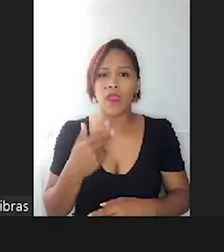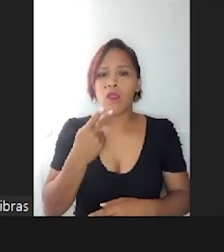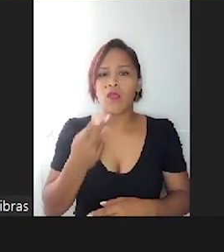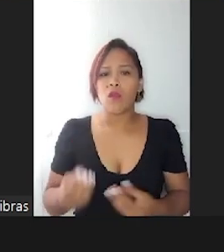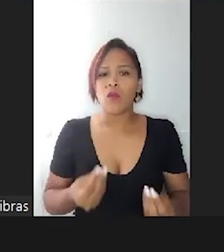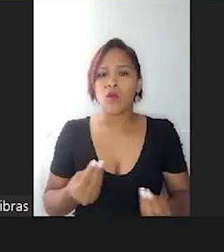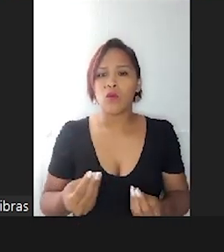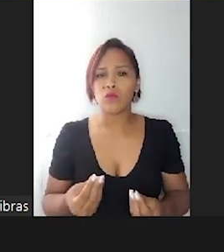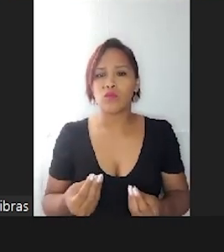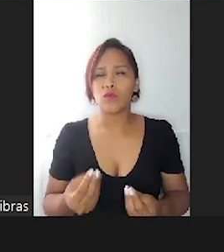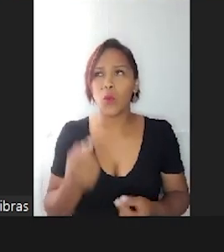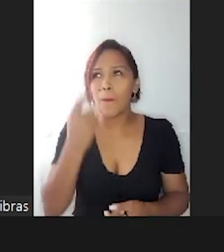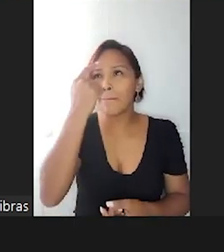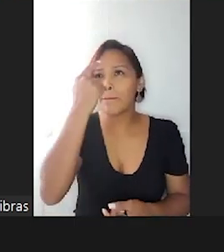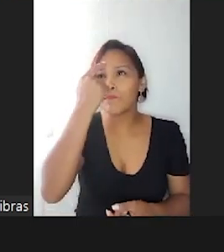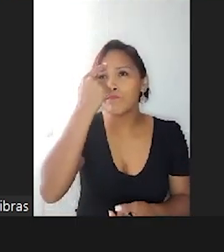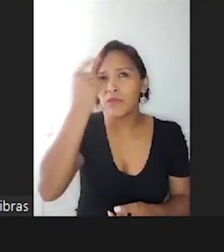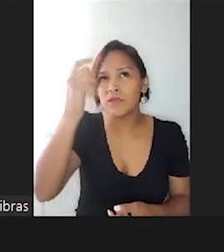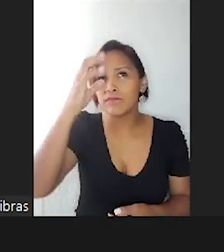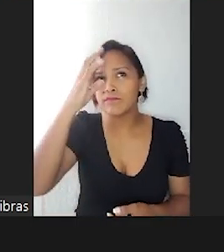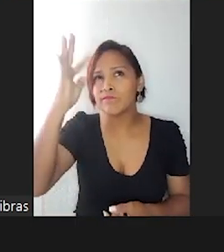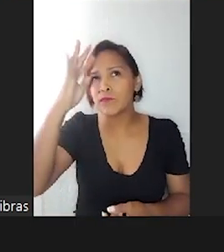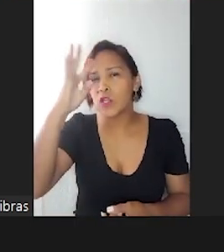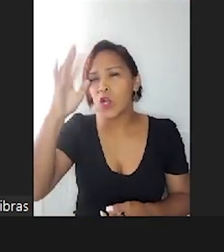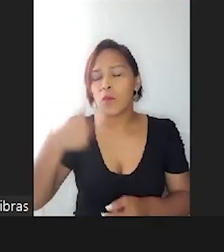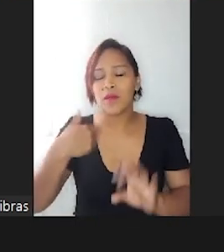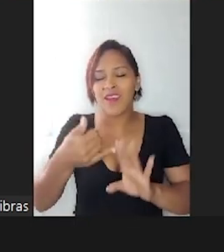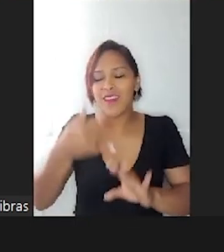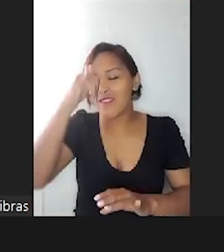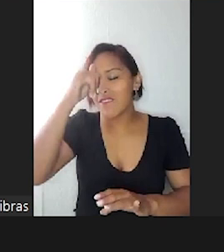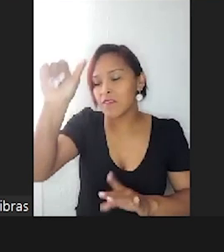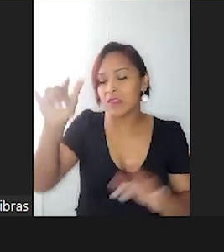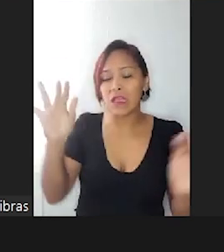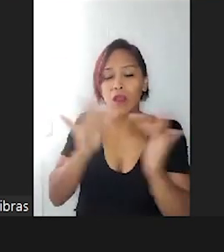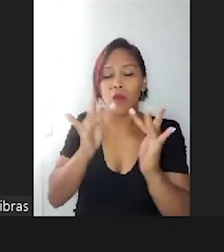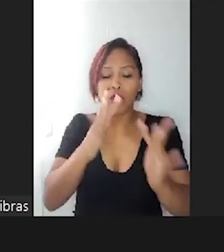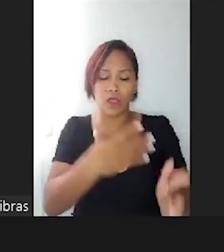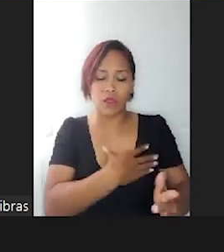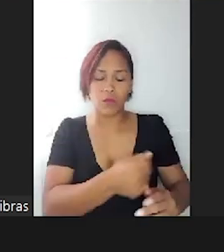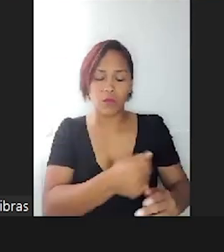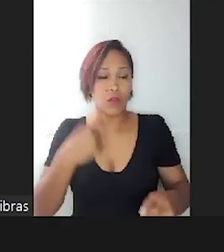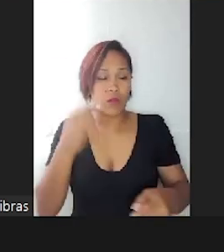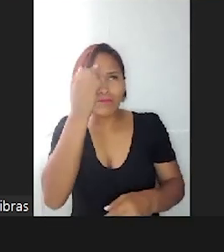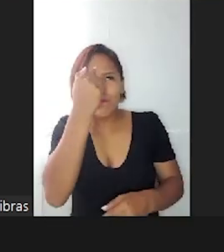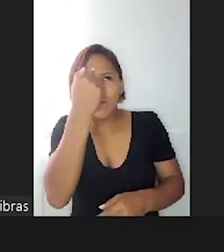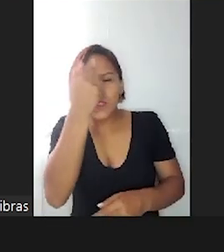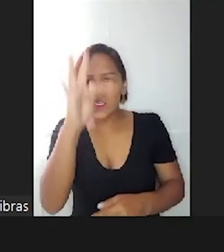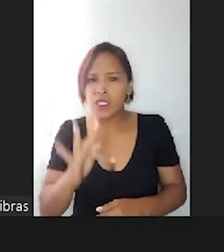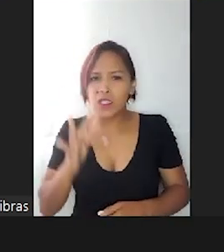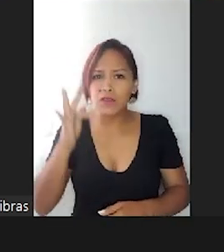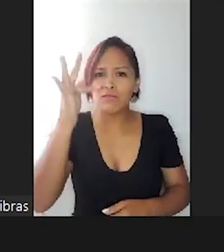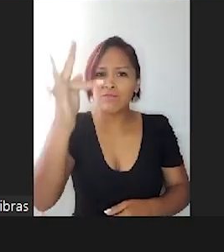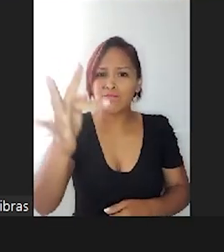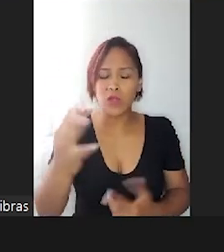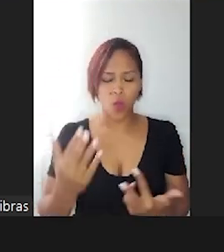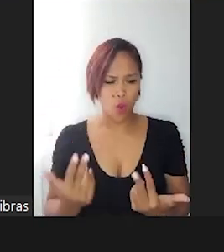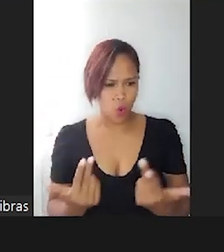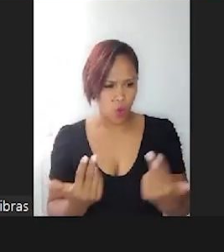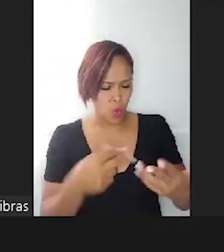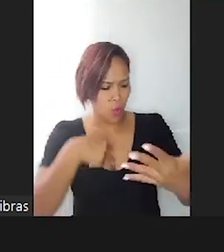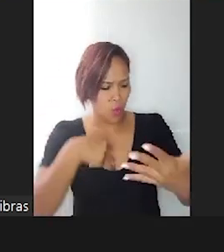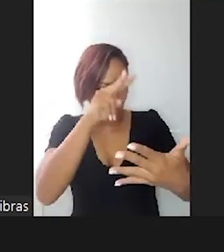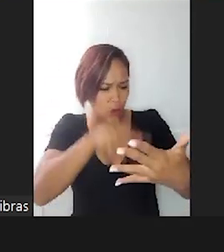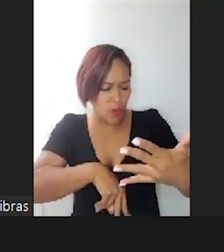inconscientemente, comecei a rejeitar ele. Pensar naquele futuro que seria horrível,